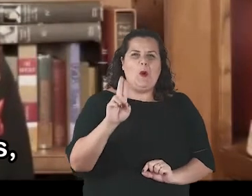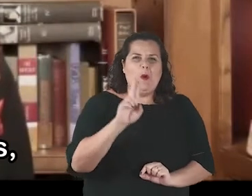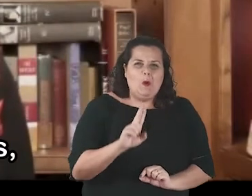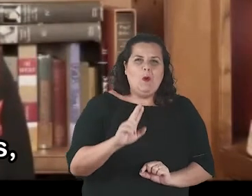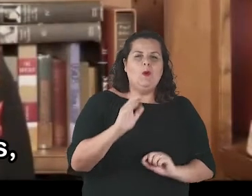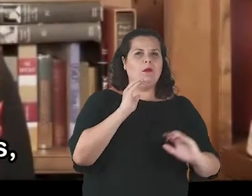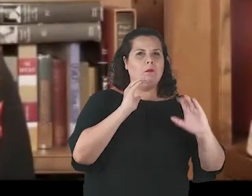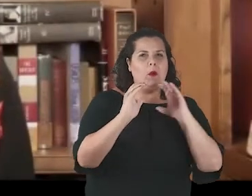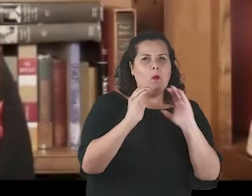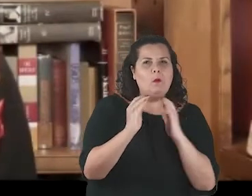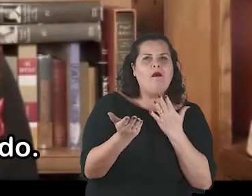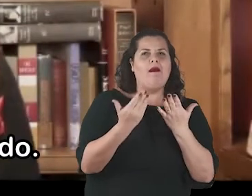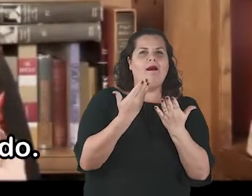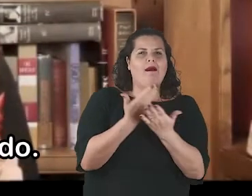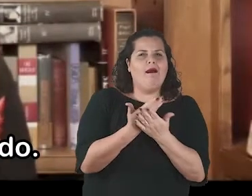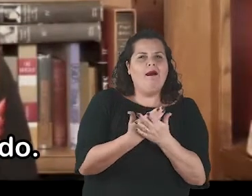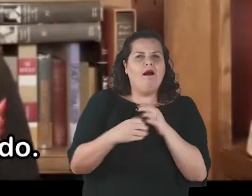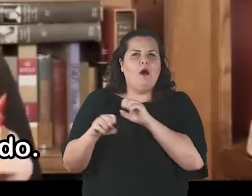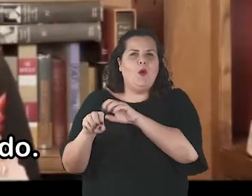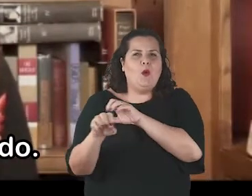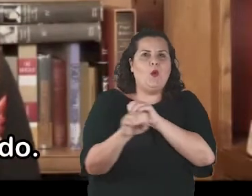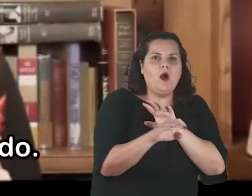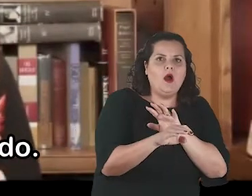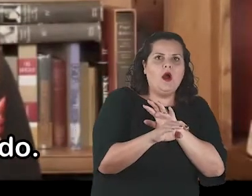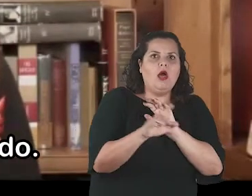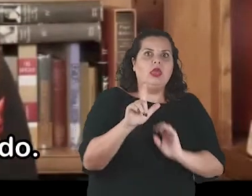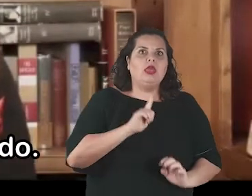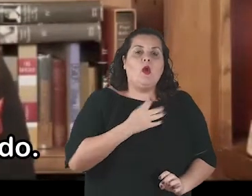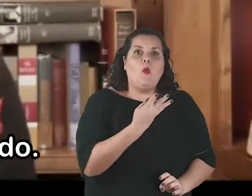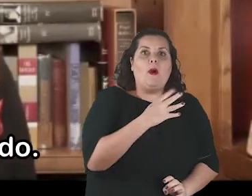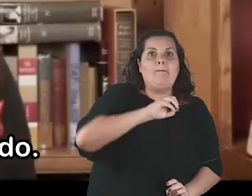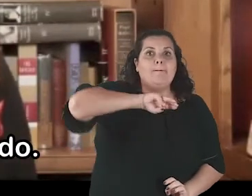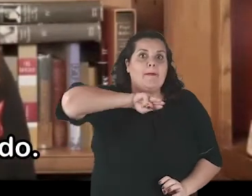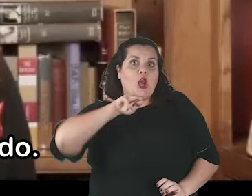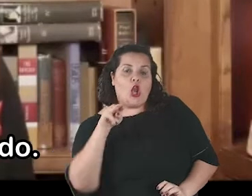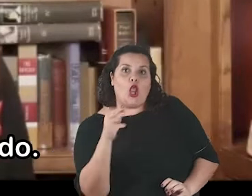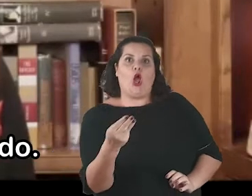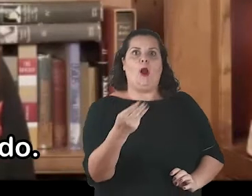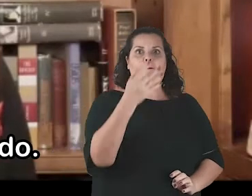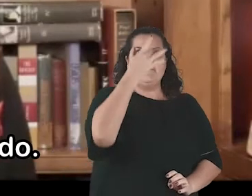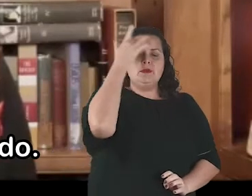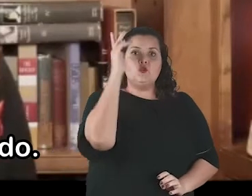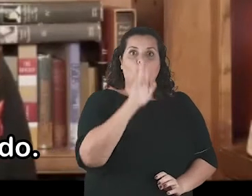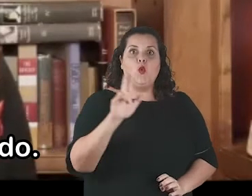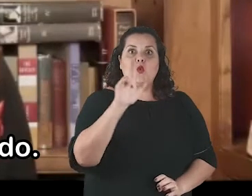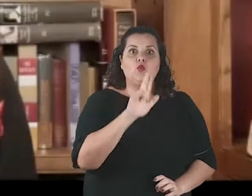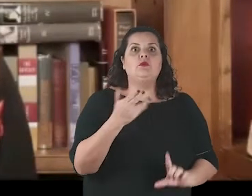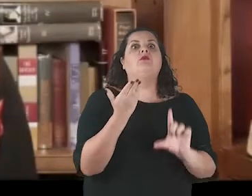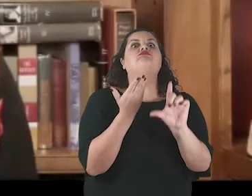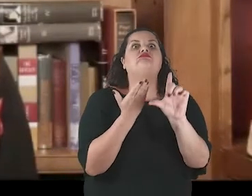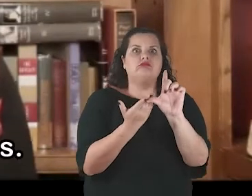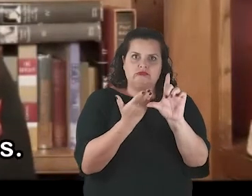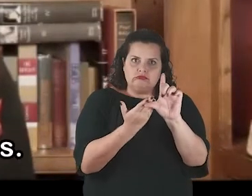se comunicar com os alunos, chegou a 40 milhões de usuários ativos no mundo todo.